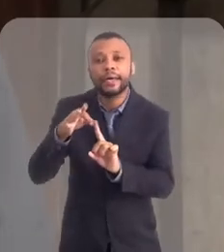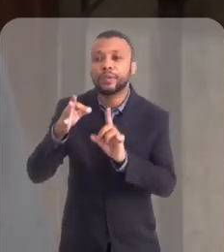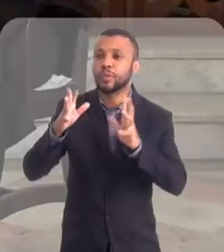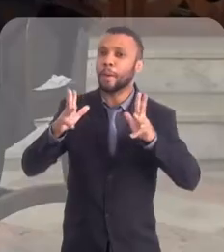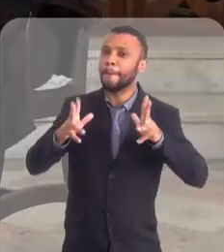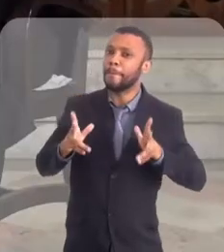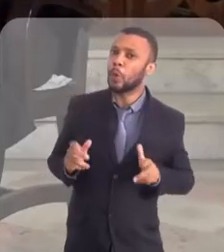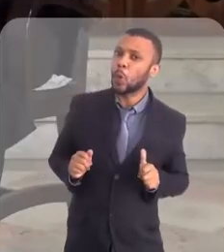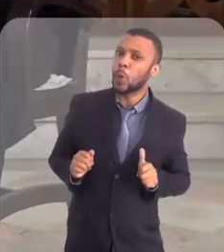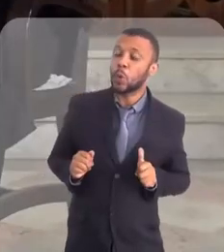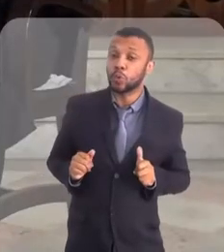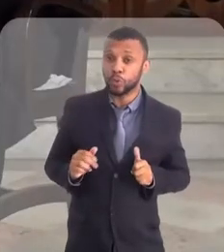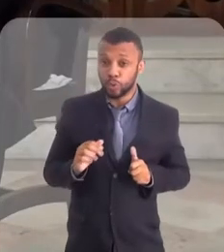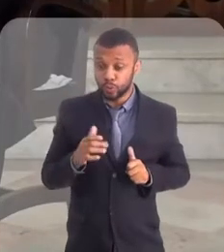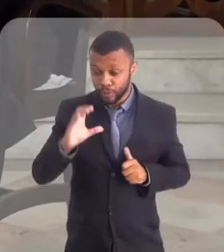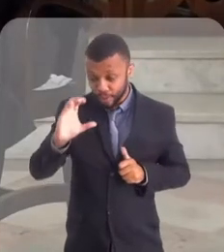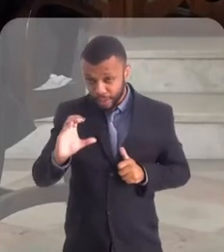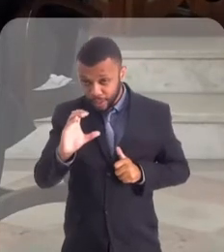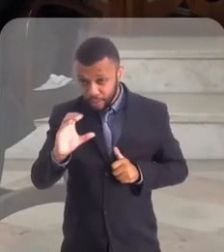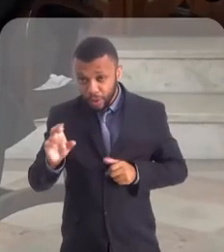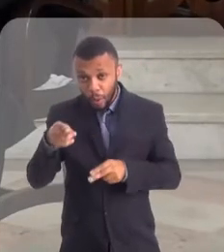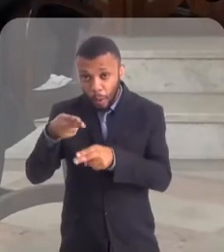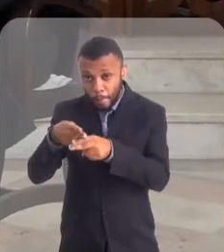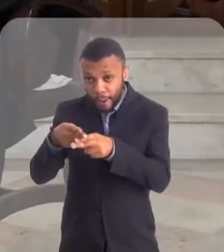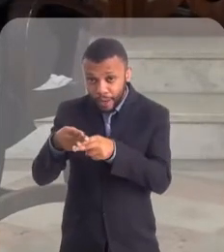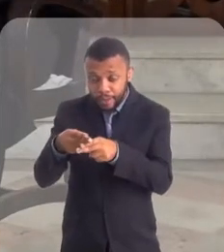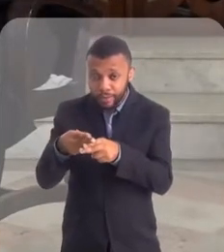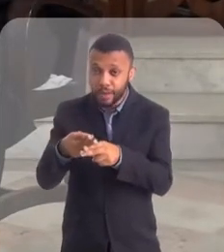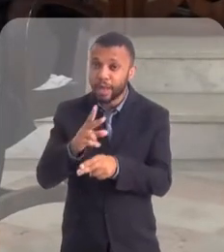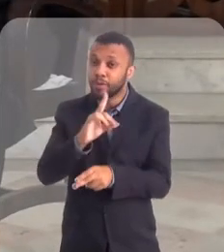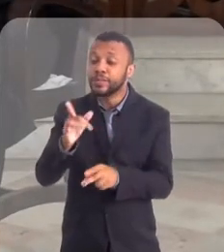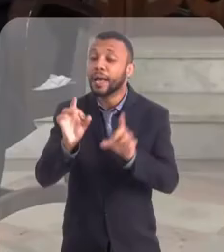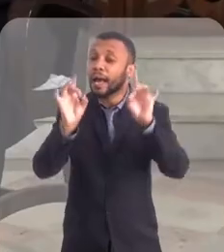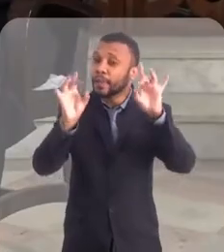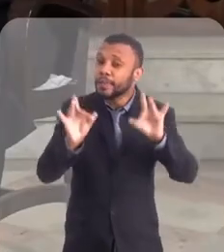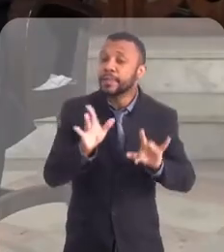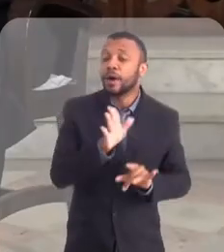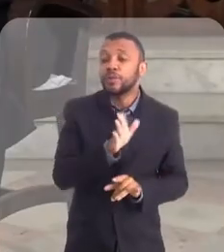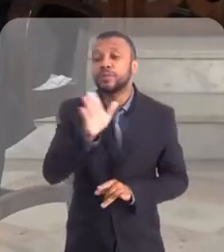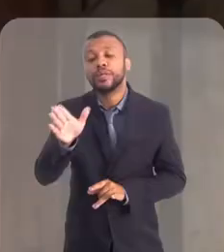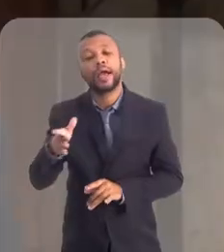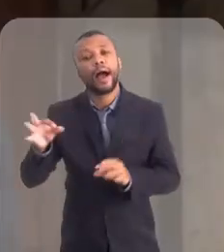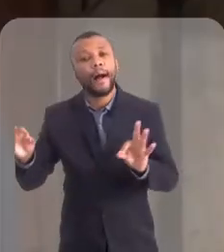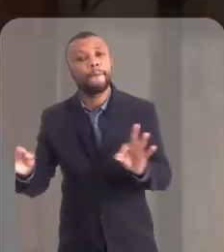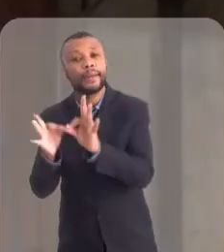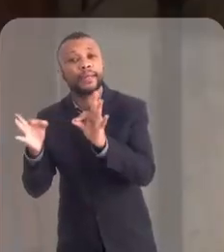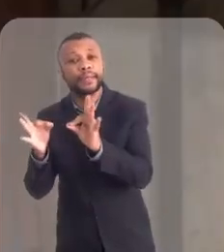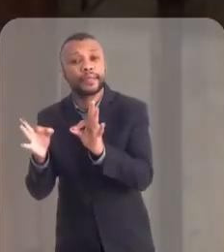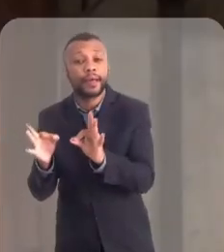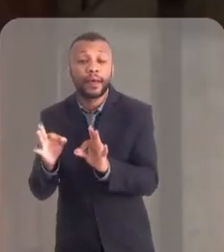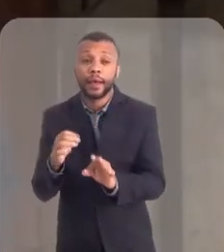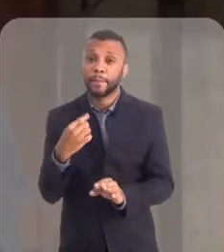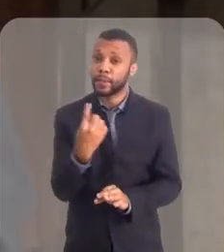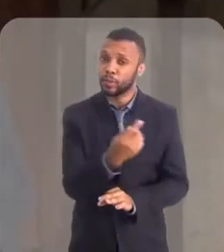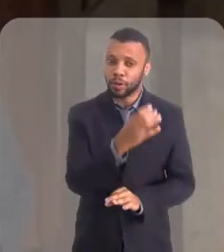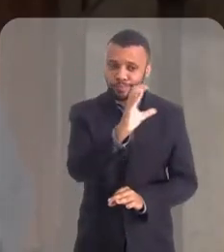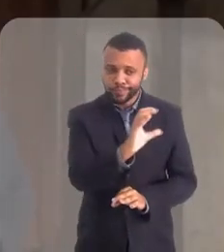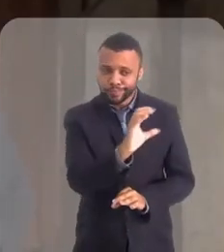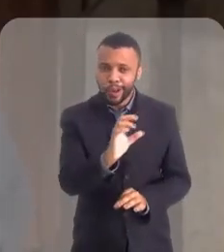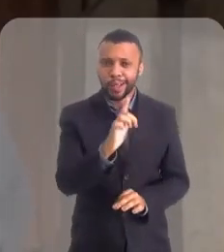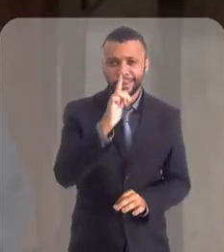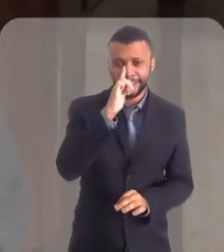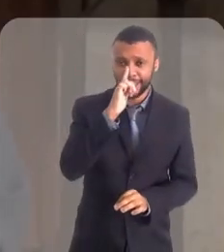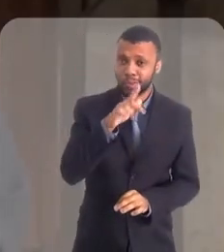Para os católicos romanos, é um dia de amice. Isso. Para nós, não é obrigatório. Mas é no dia seguinte. Por que? Explico.